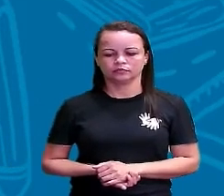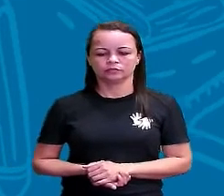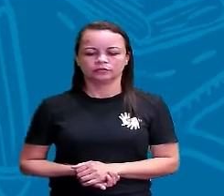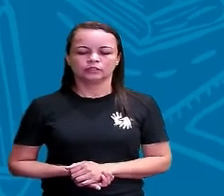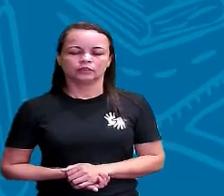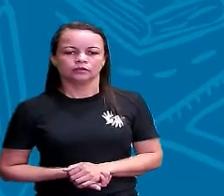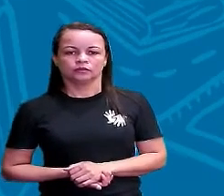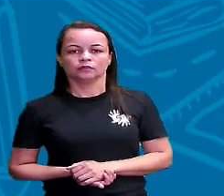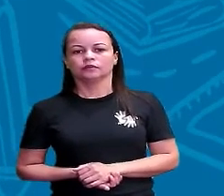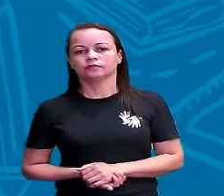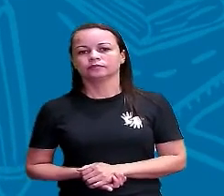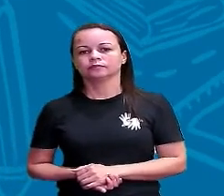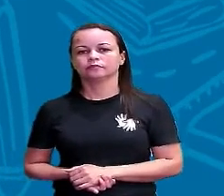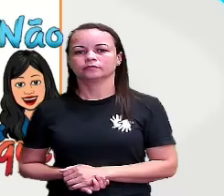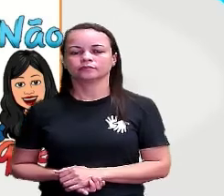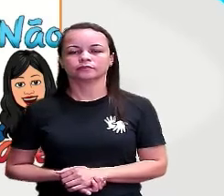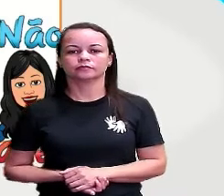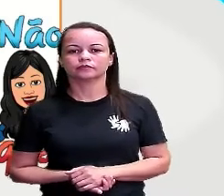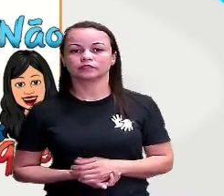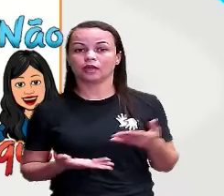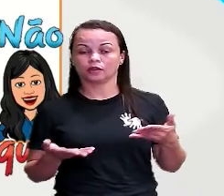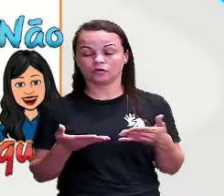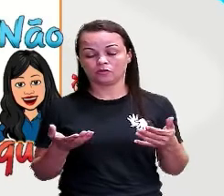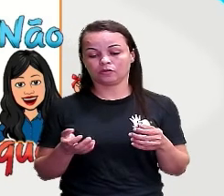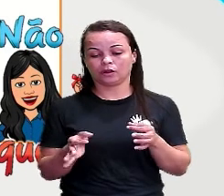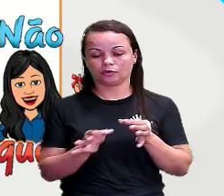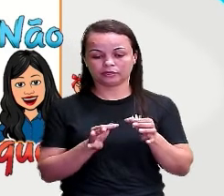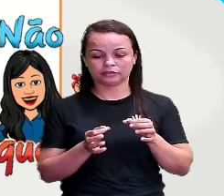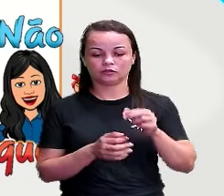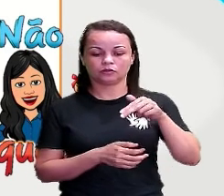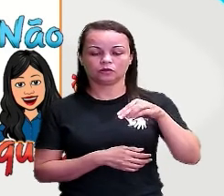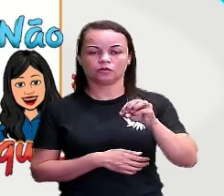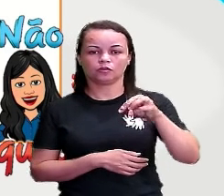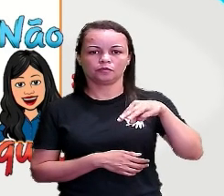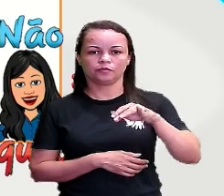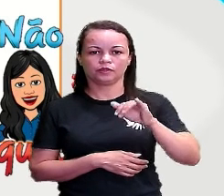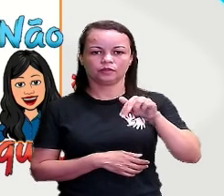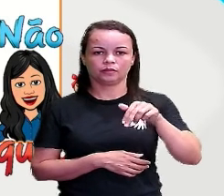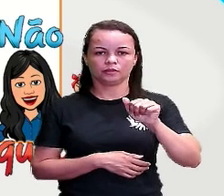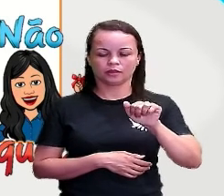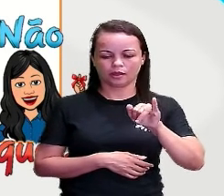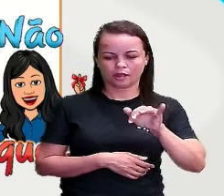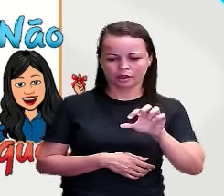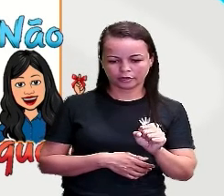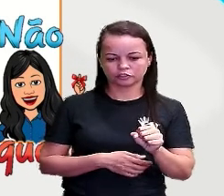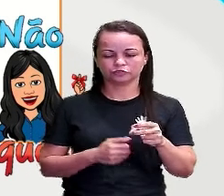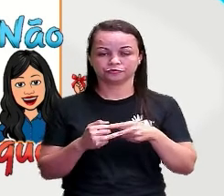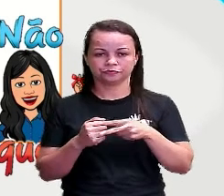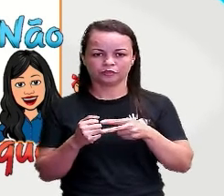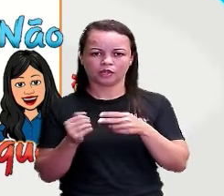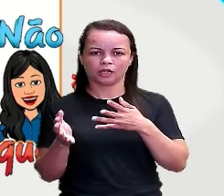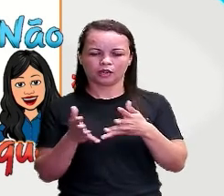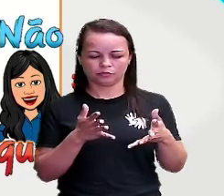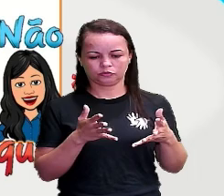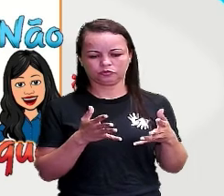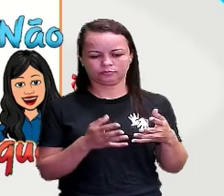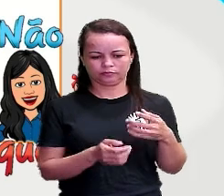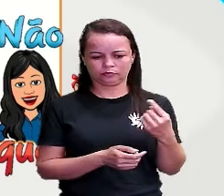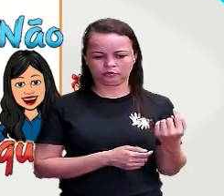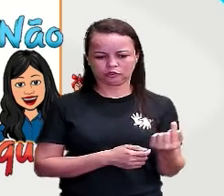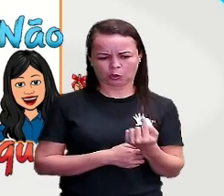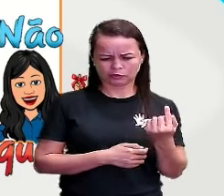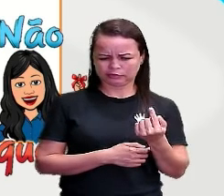Então, vamos agora falar um pouquinho das formas minimais dos verbos, tá bom? Sozinhas não expressam modos e tempos verbais.